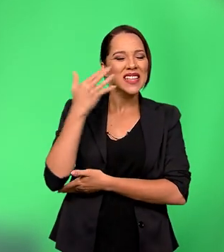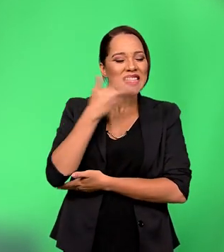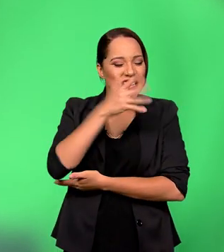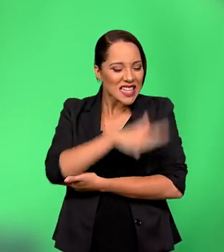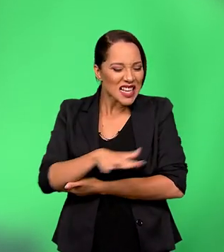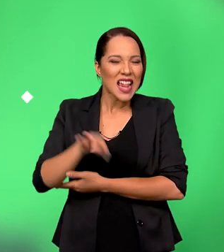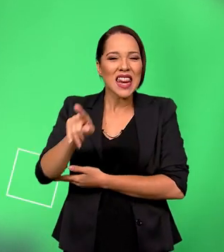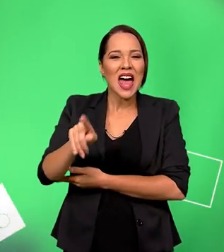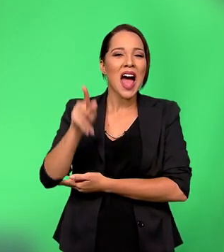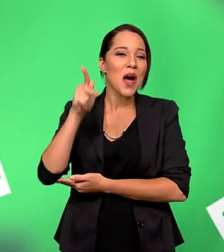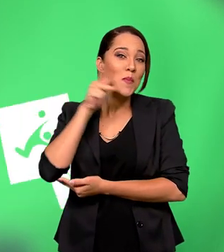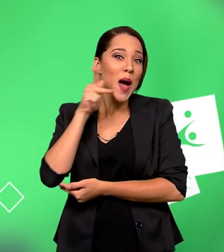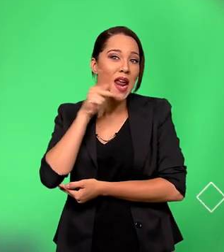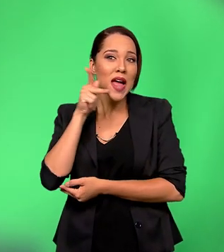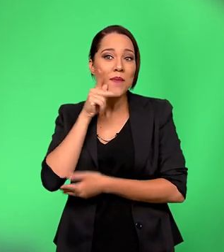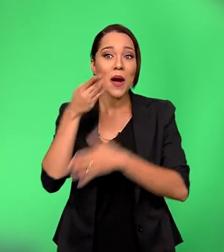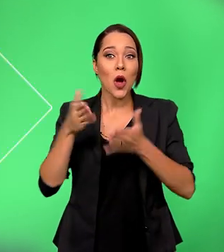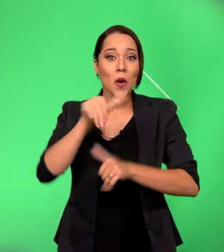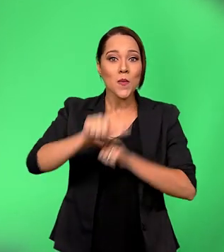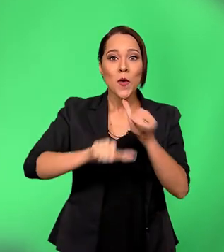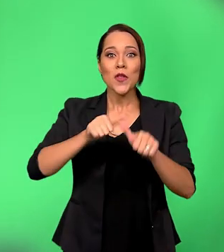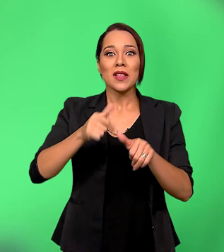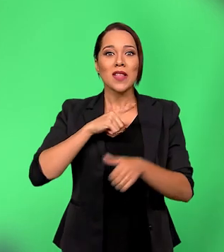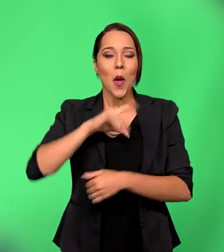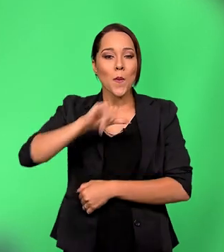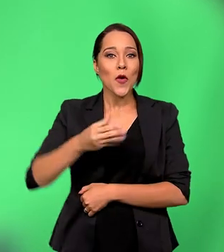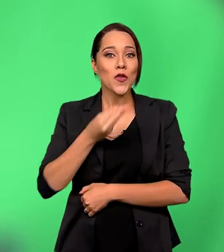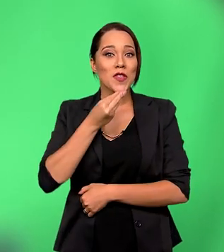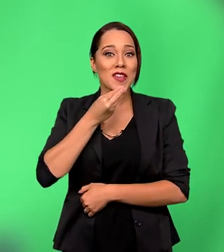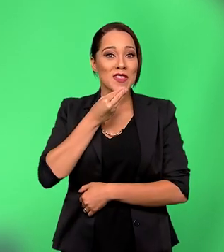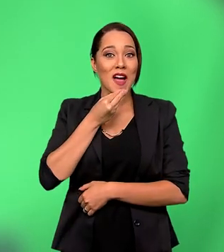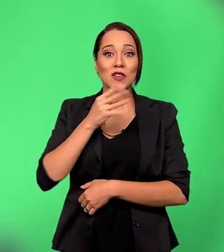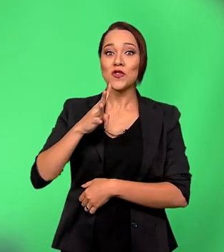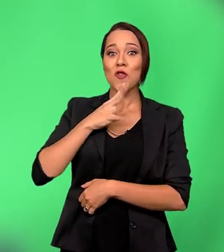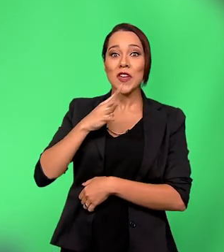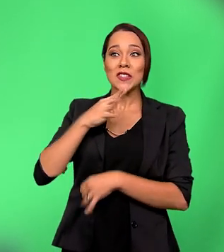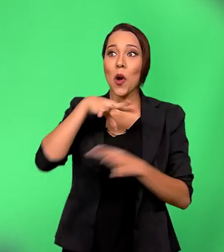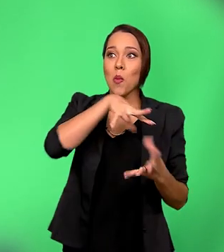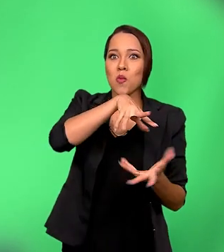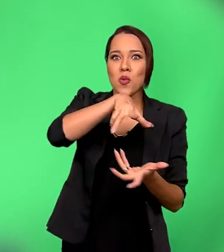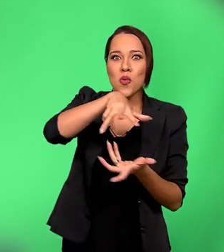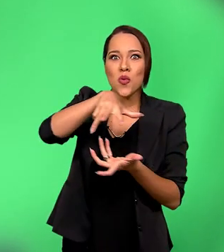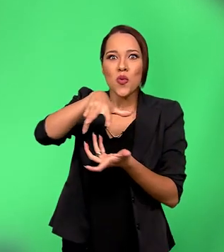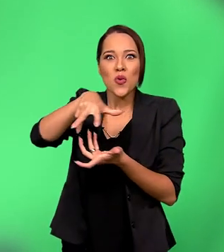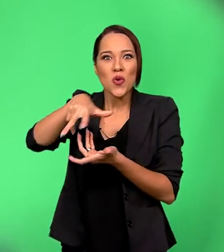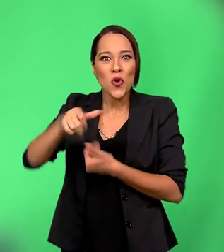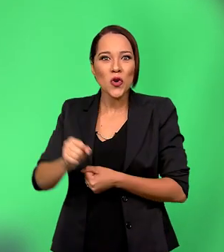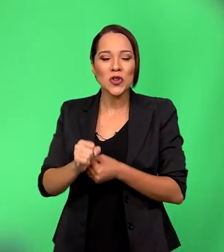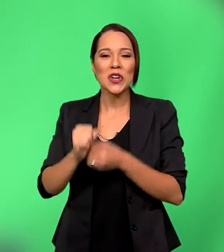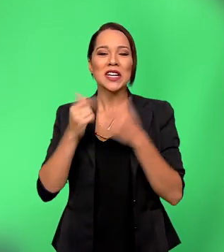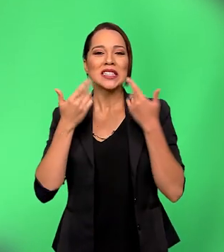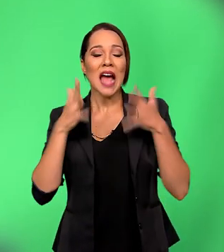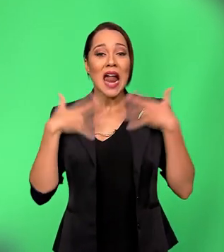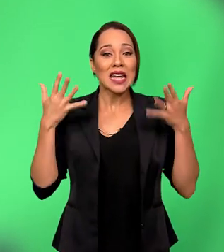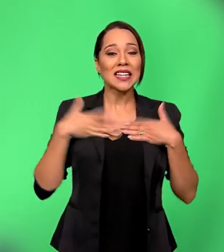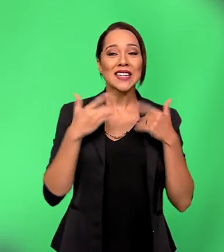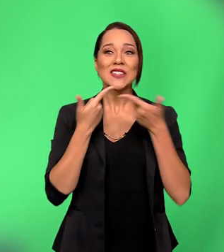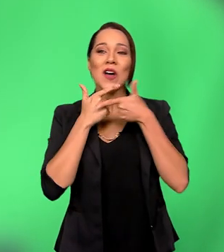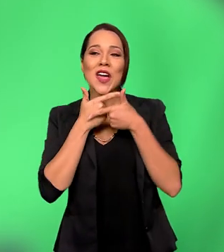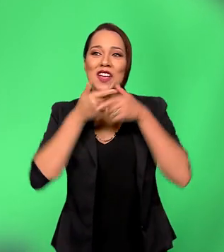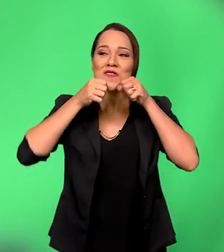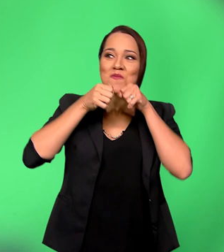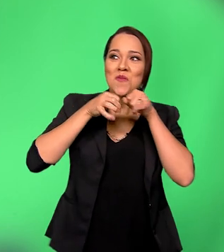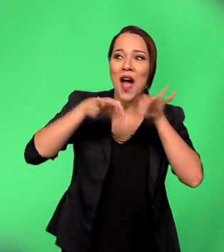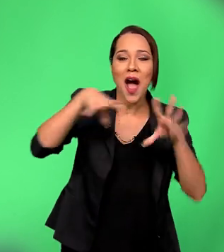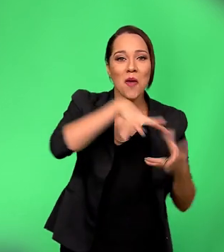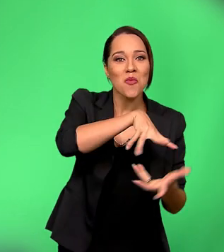do interior da Paraíba e tá tendo a oportunidade de conhecer o mundo. Levar o sorriso, a alegria